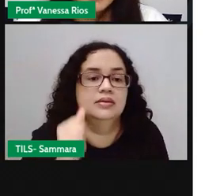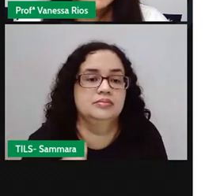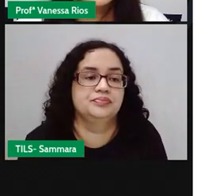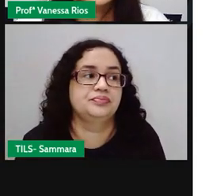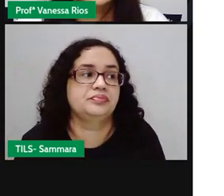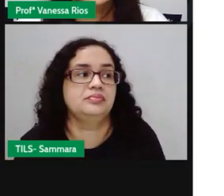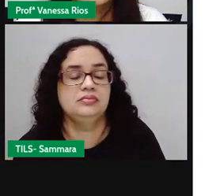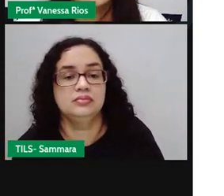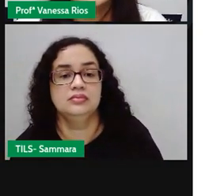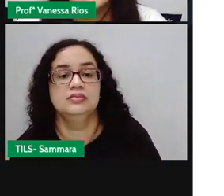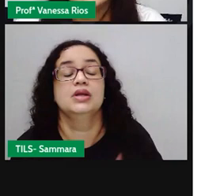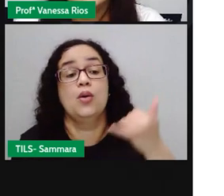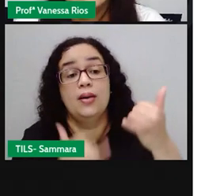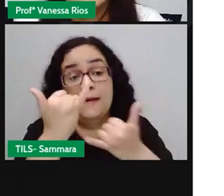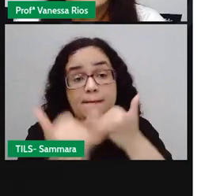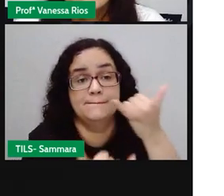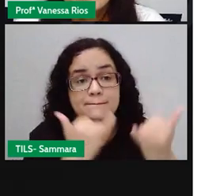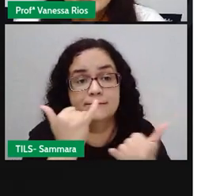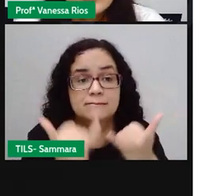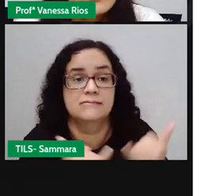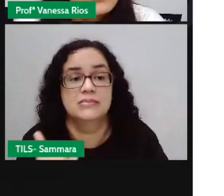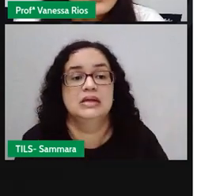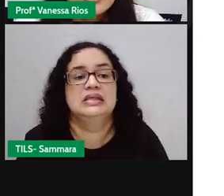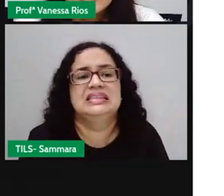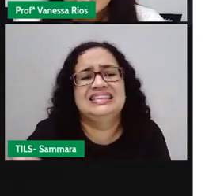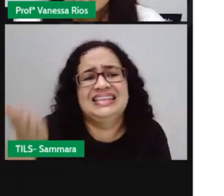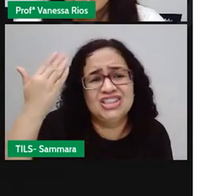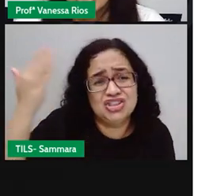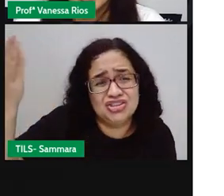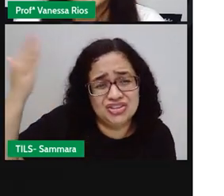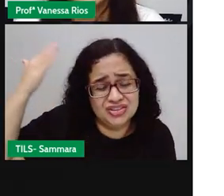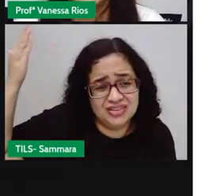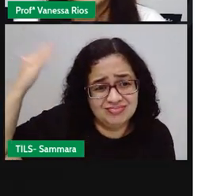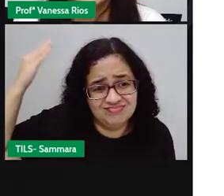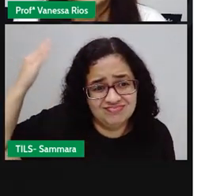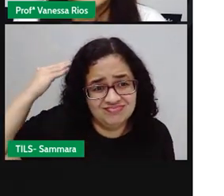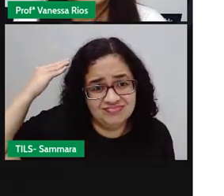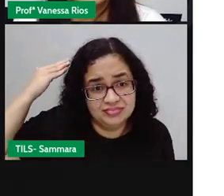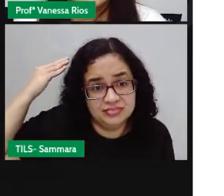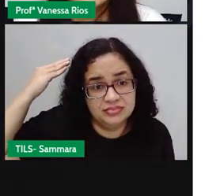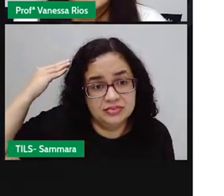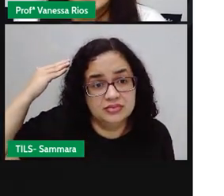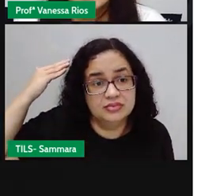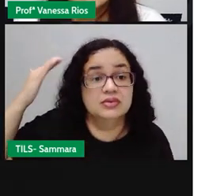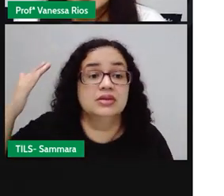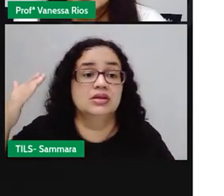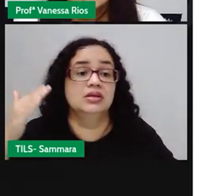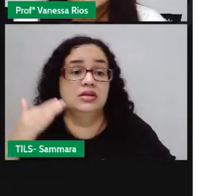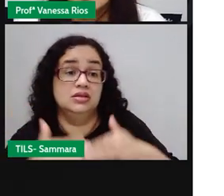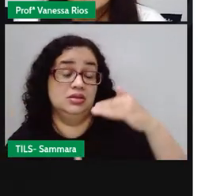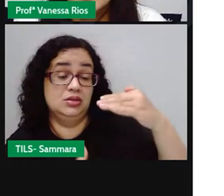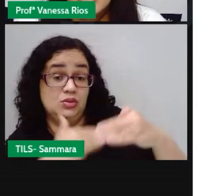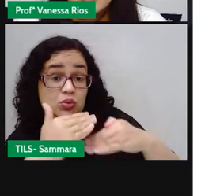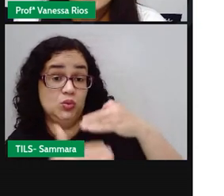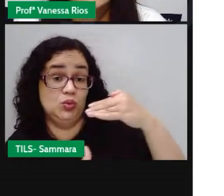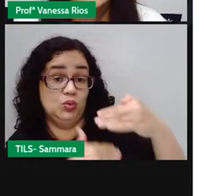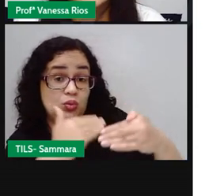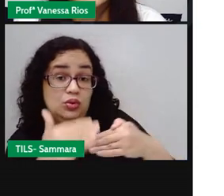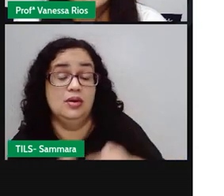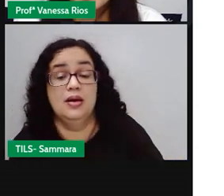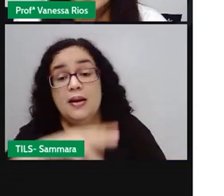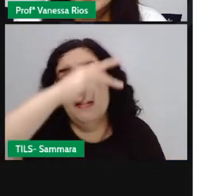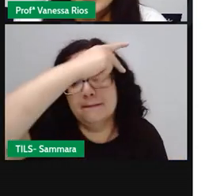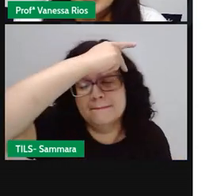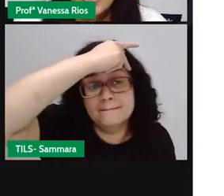A amarelinha, gente, é uma brincadeira muito, muito antiga. E aí, foi passada durante o tempo, né? De